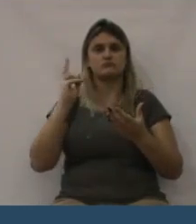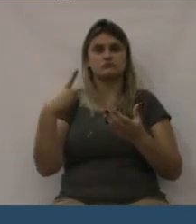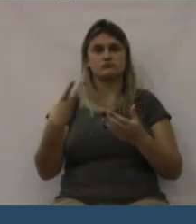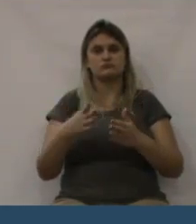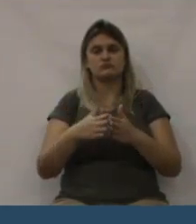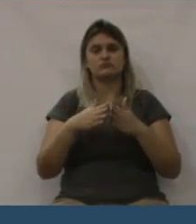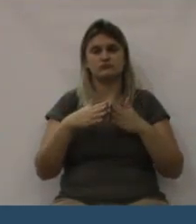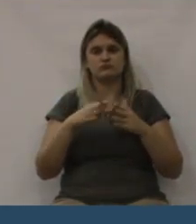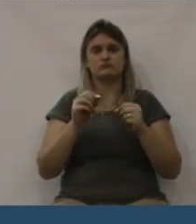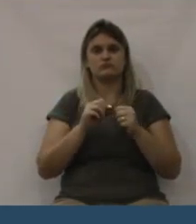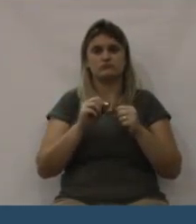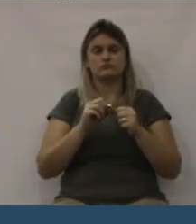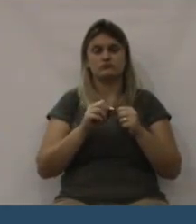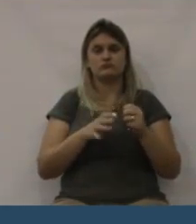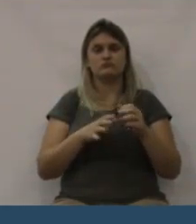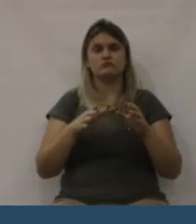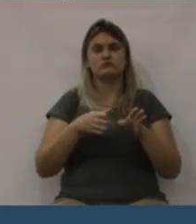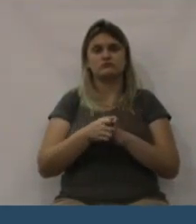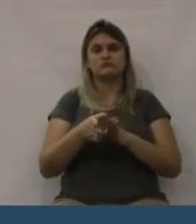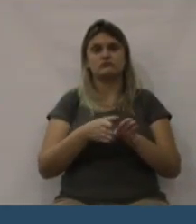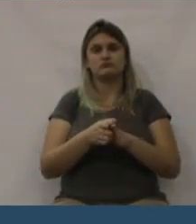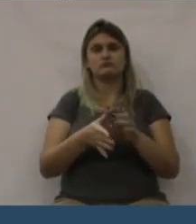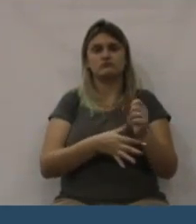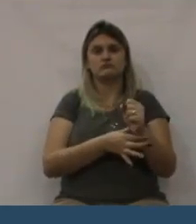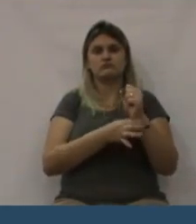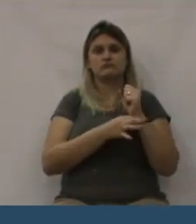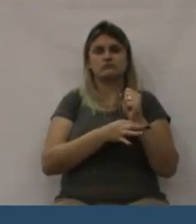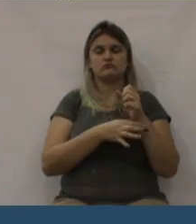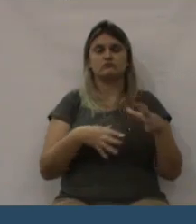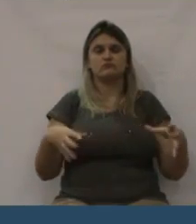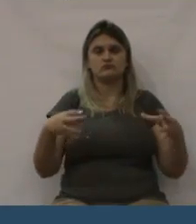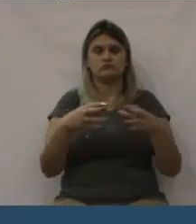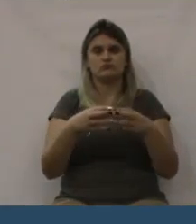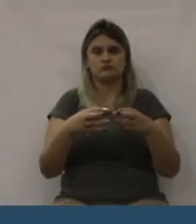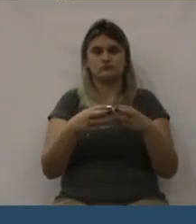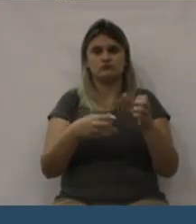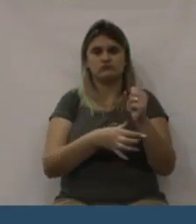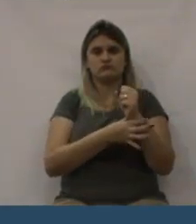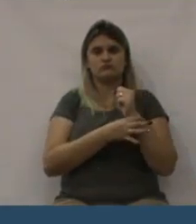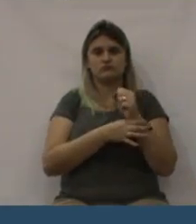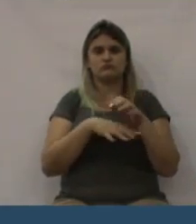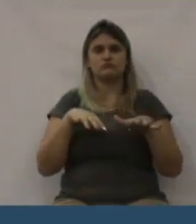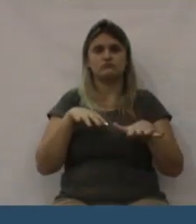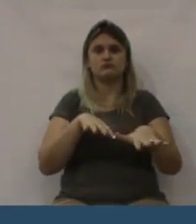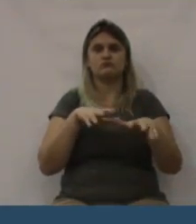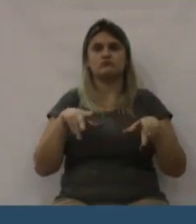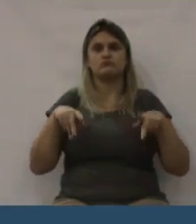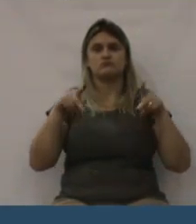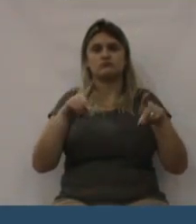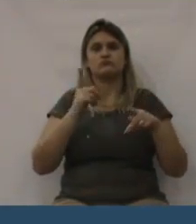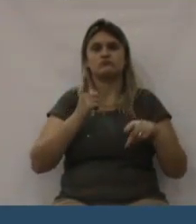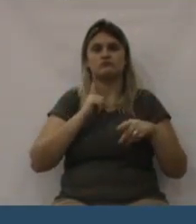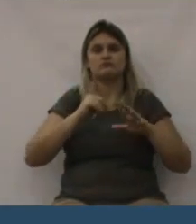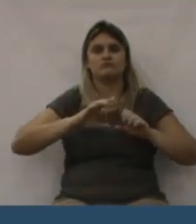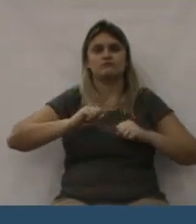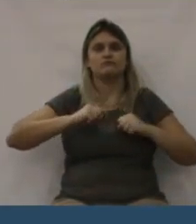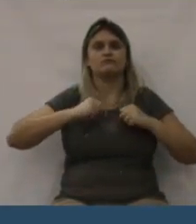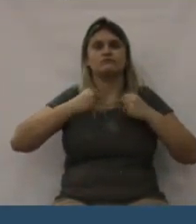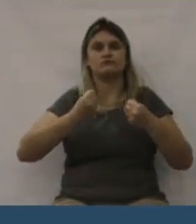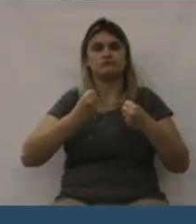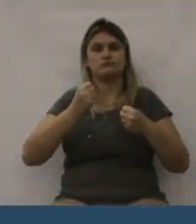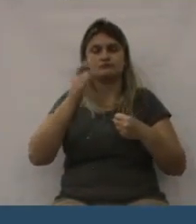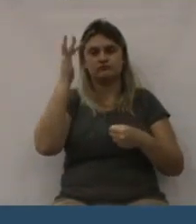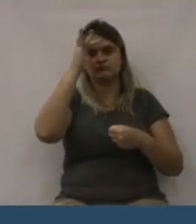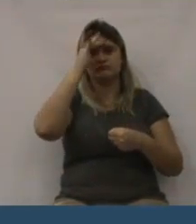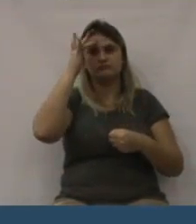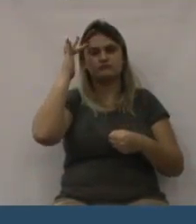E isso que aconteceu lá no São Bernardo, várias solicitações foram feitas e acatadas, esperamos que todas elas